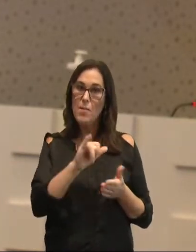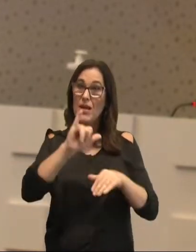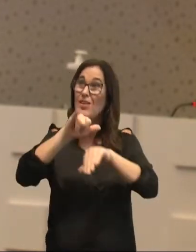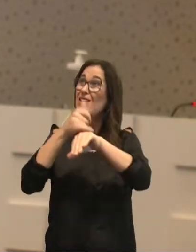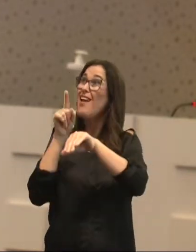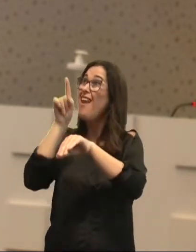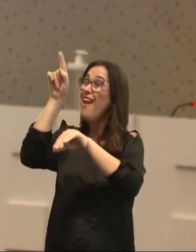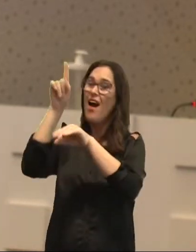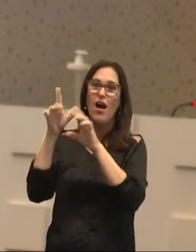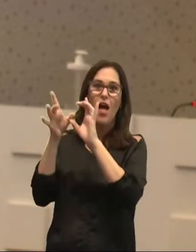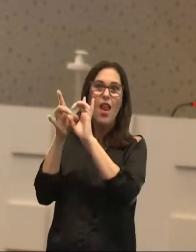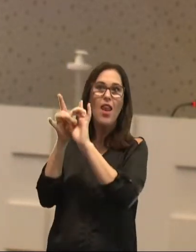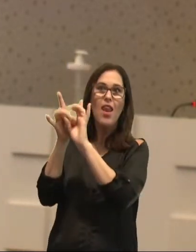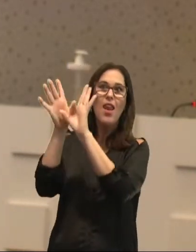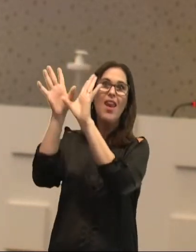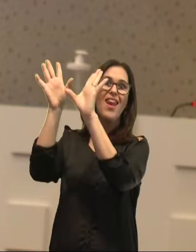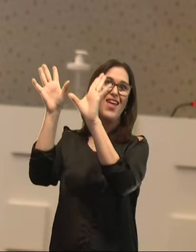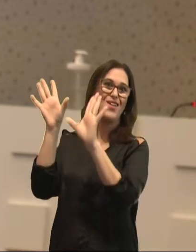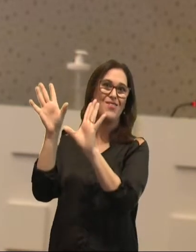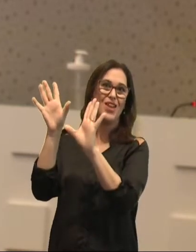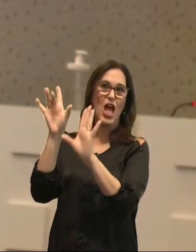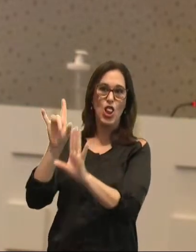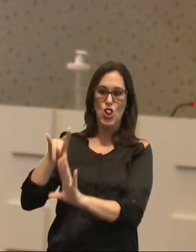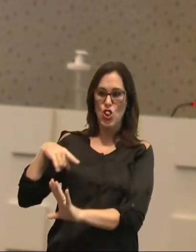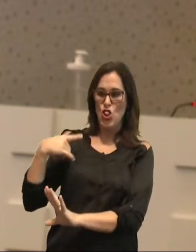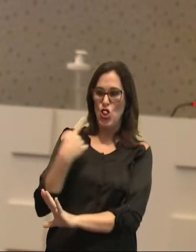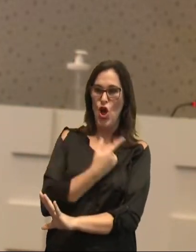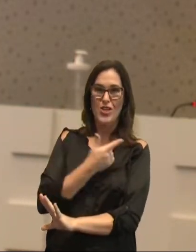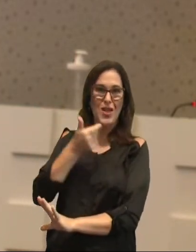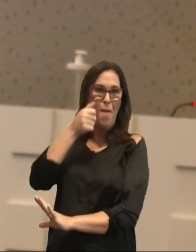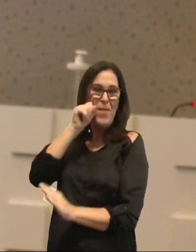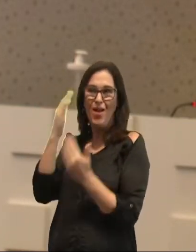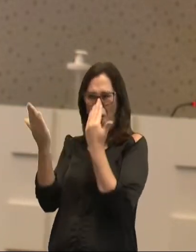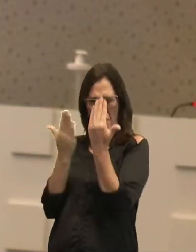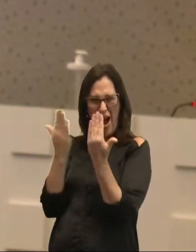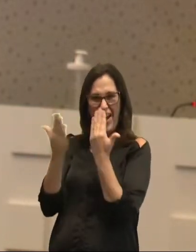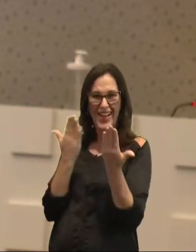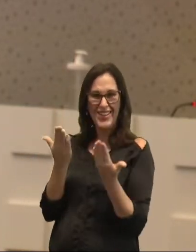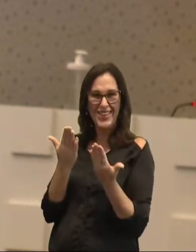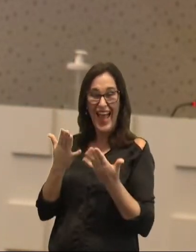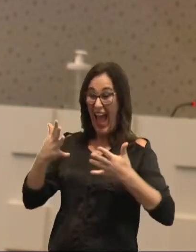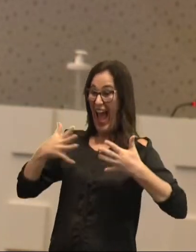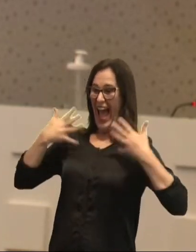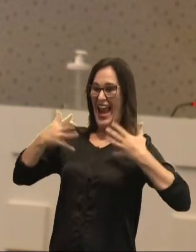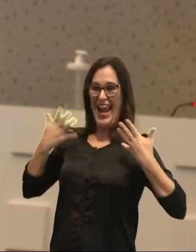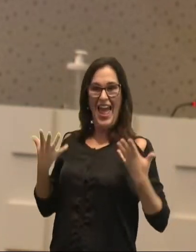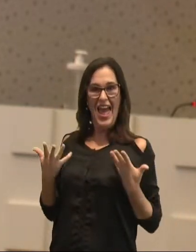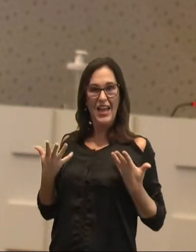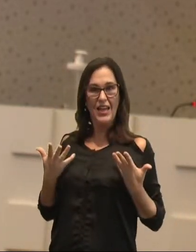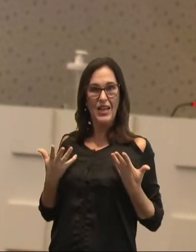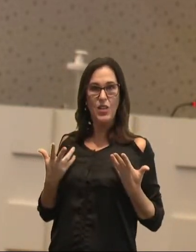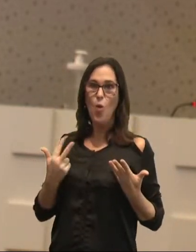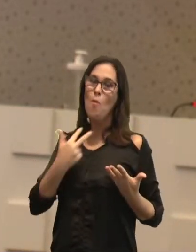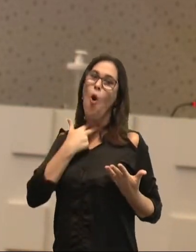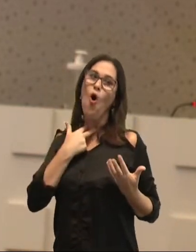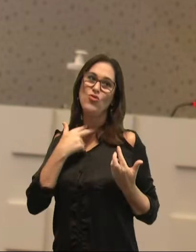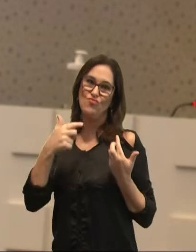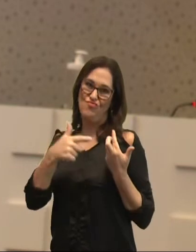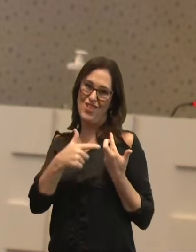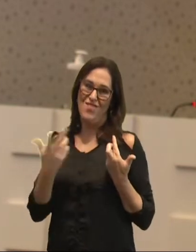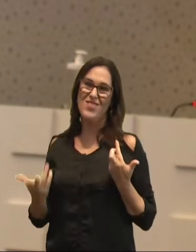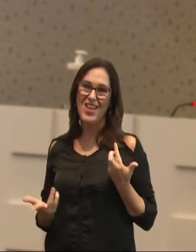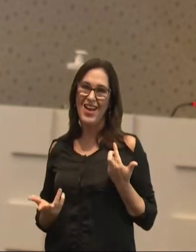cima, é livre, a qual é nossa mãe, porque está escrito, alegra-te, ó estéreo, que não dás a luz,